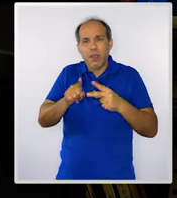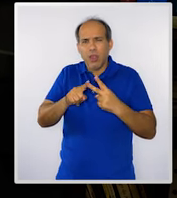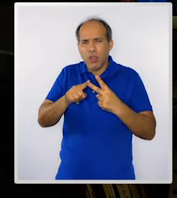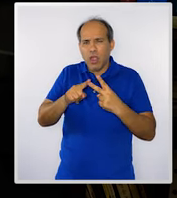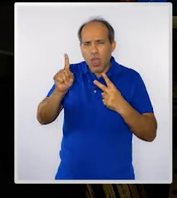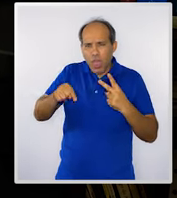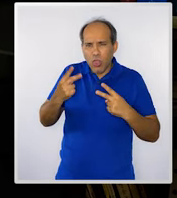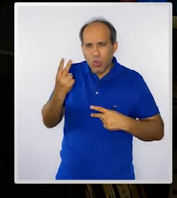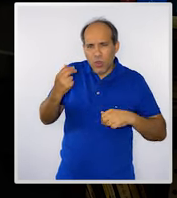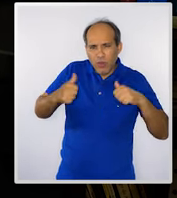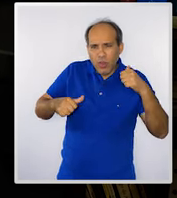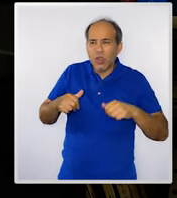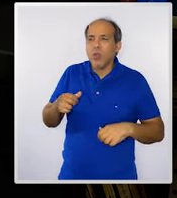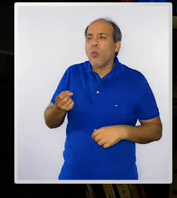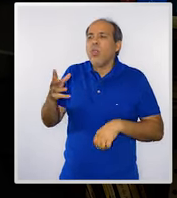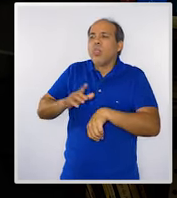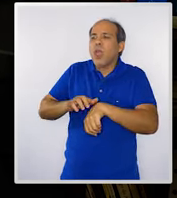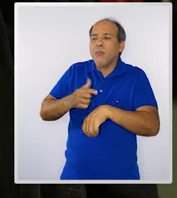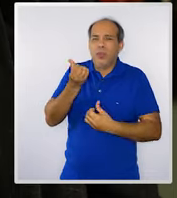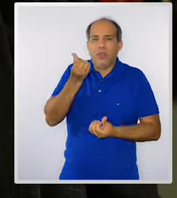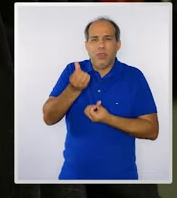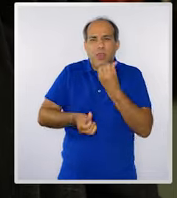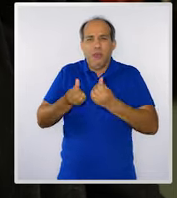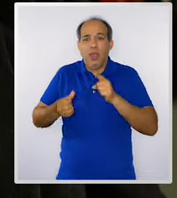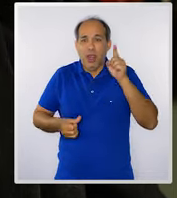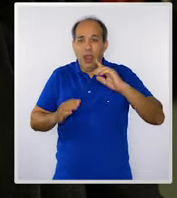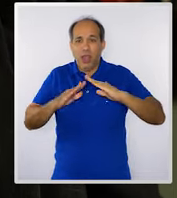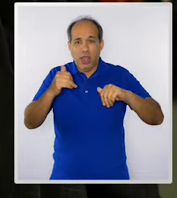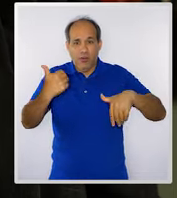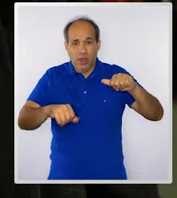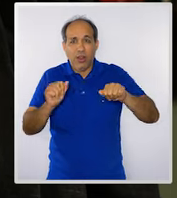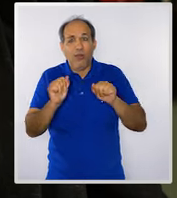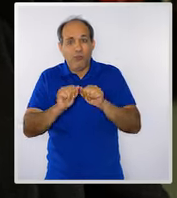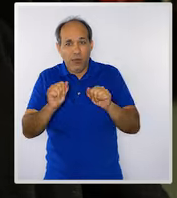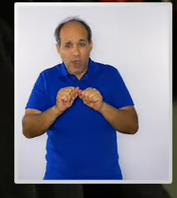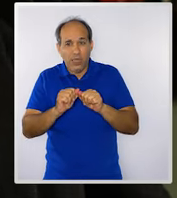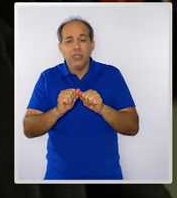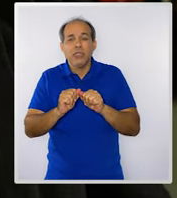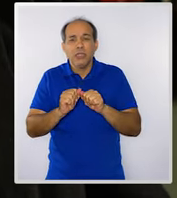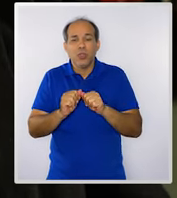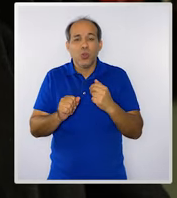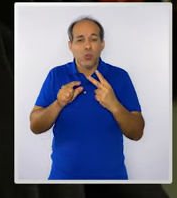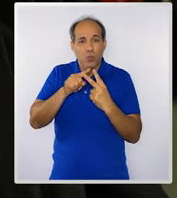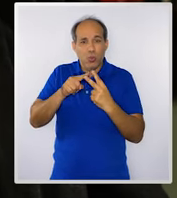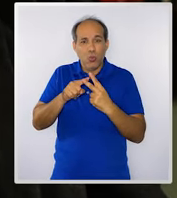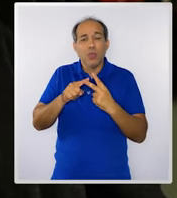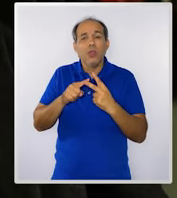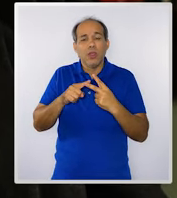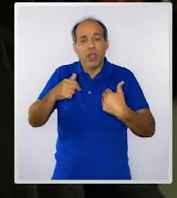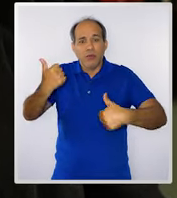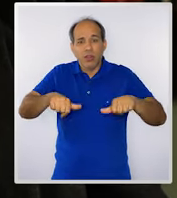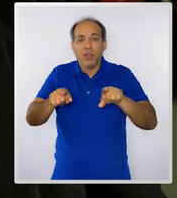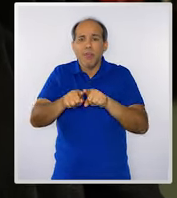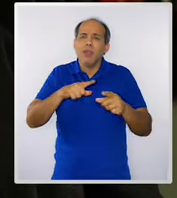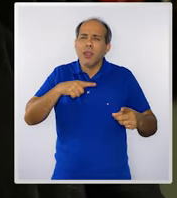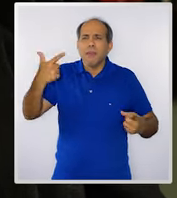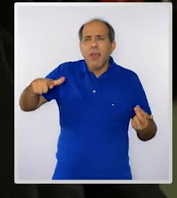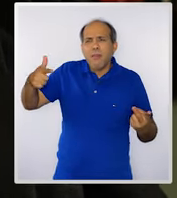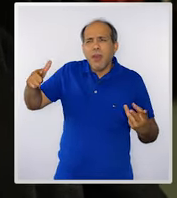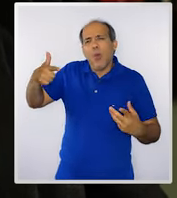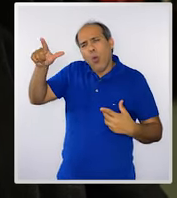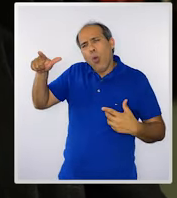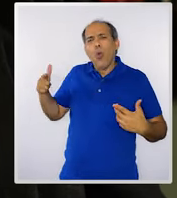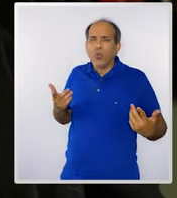tempo? Seis em seis meses. Seis em seis meses a Casa de Avaliação faz. Além dessas duas avaliações, ainda tem as outras